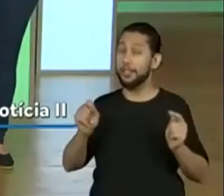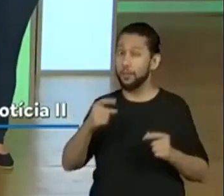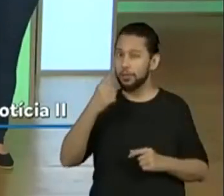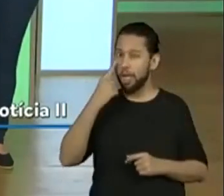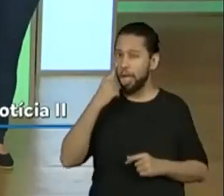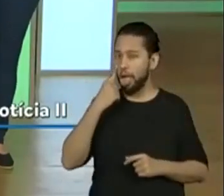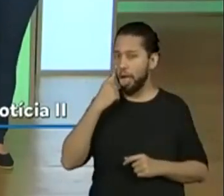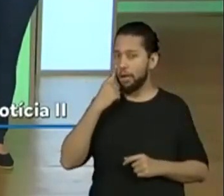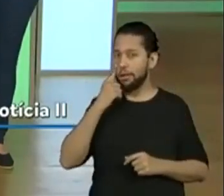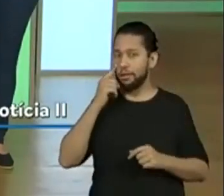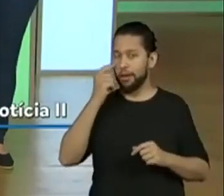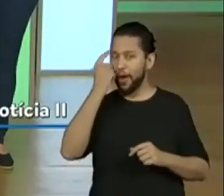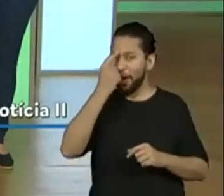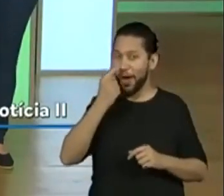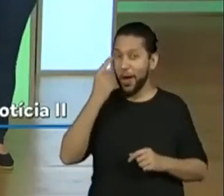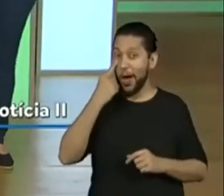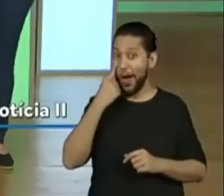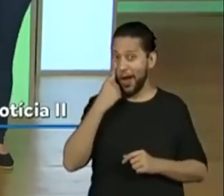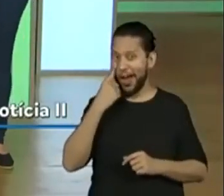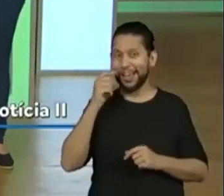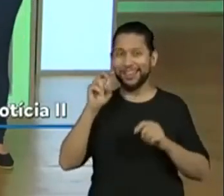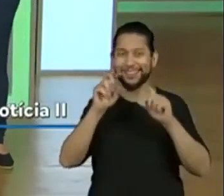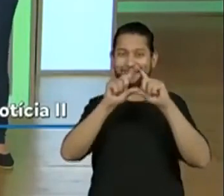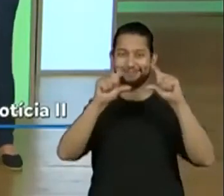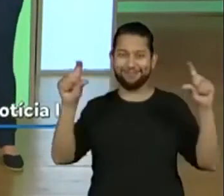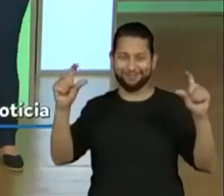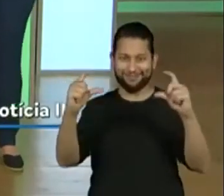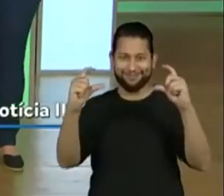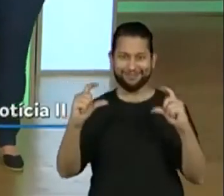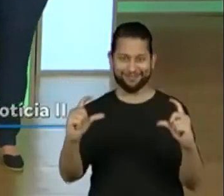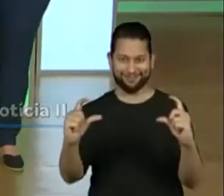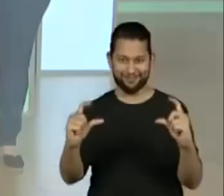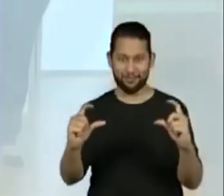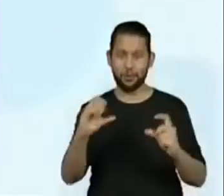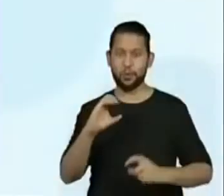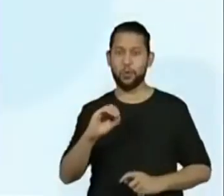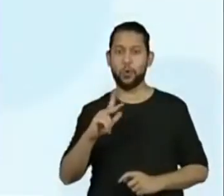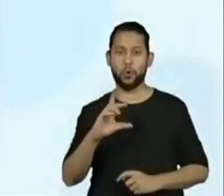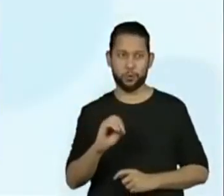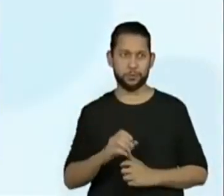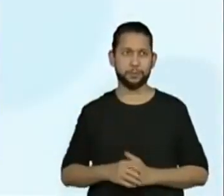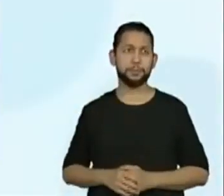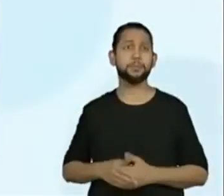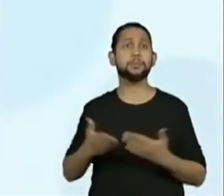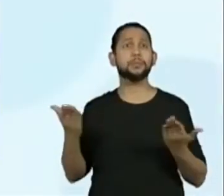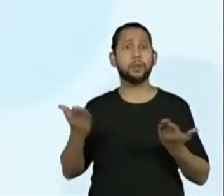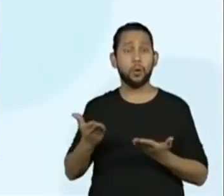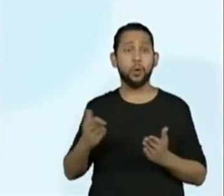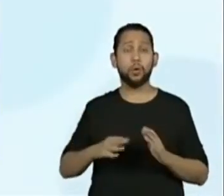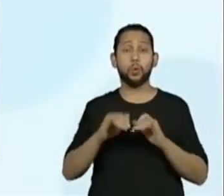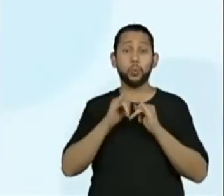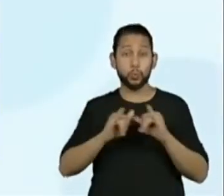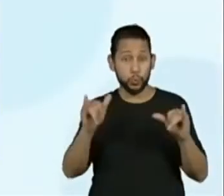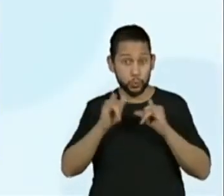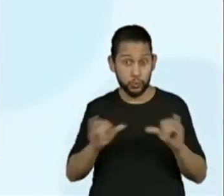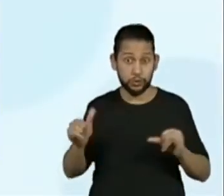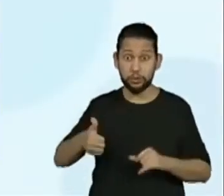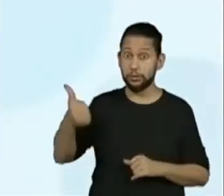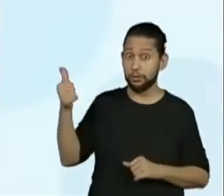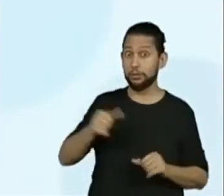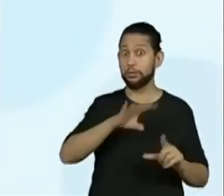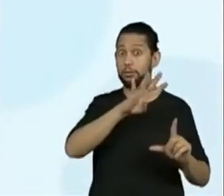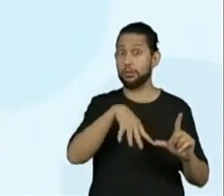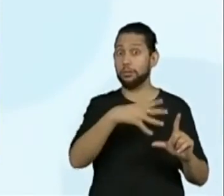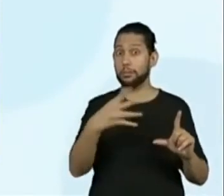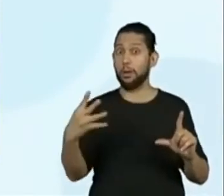o olho, hein? Olha que legal! Então, vamos aí, ó. Vamos ler trechos de algumas notícias e preencher o quadro,